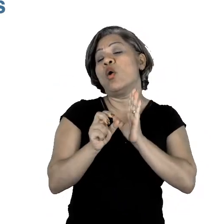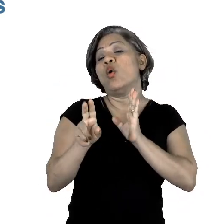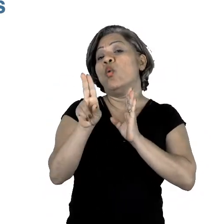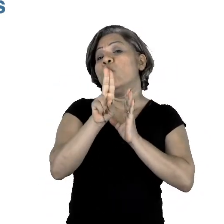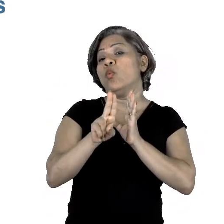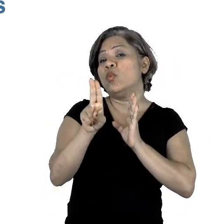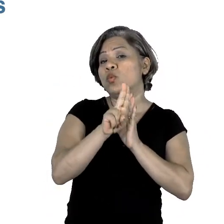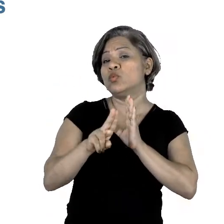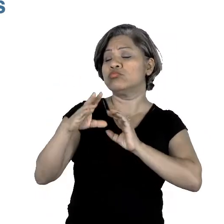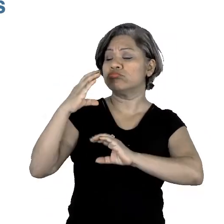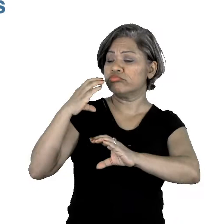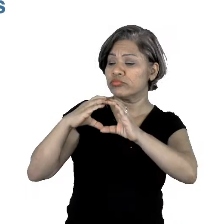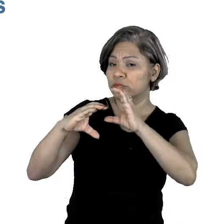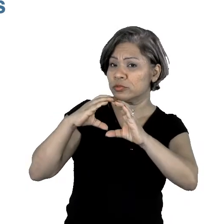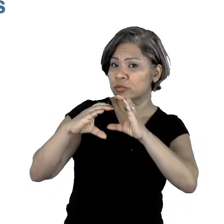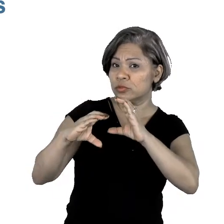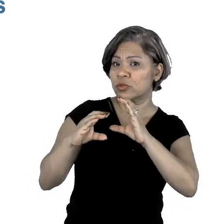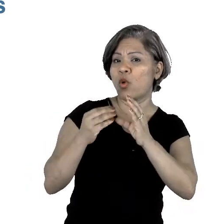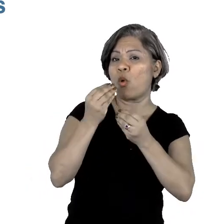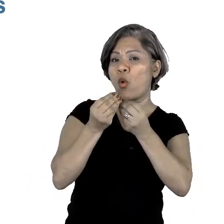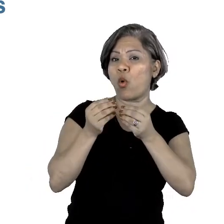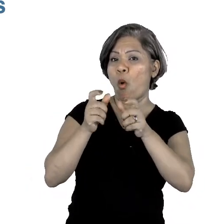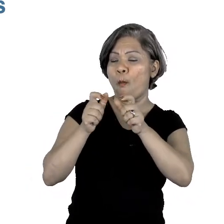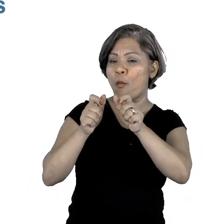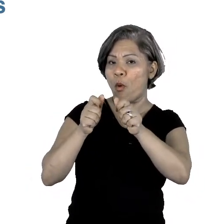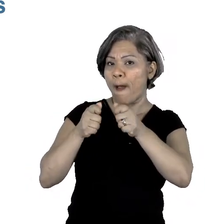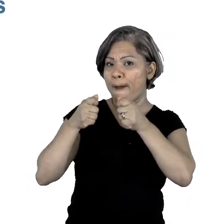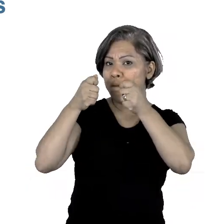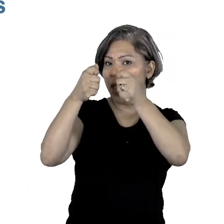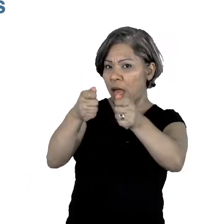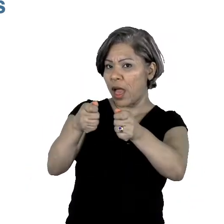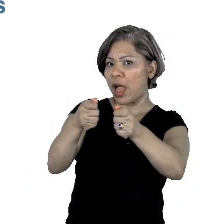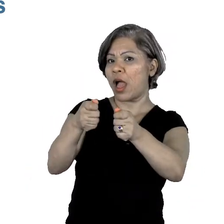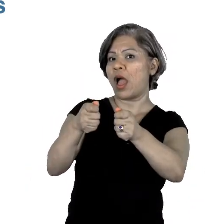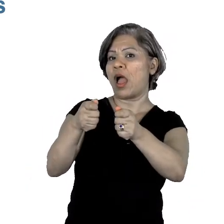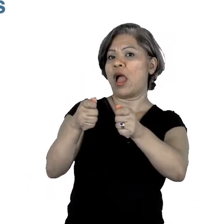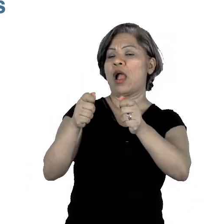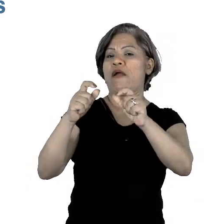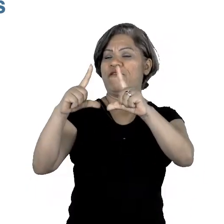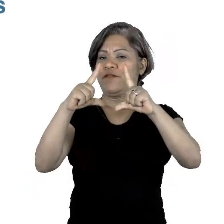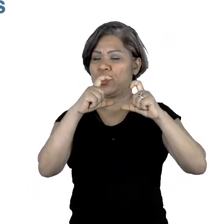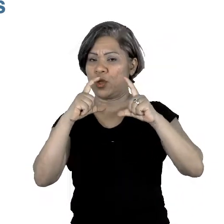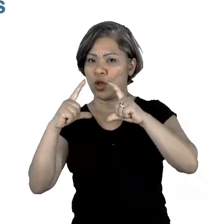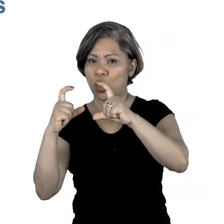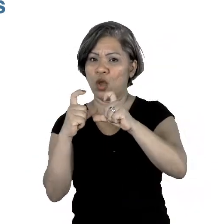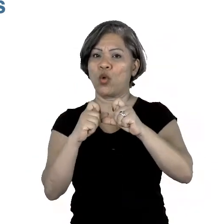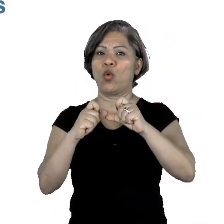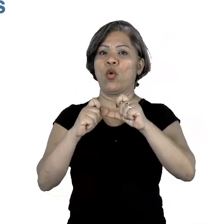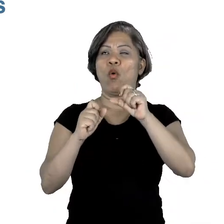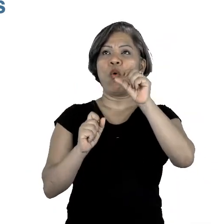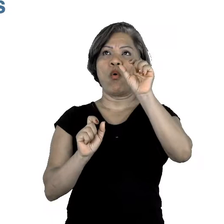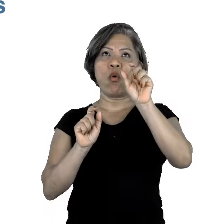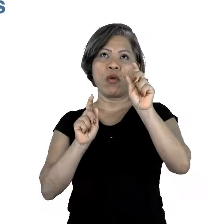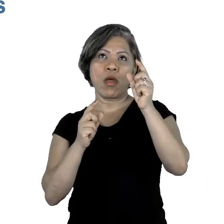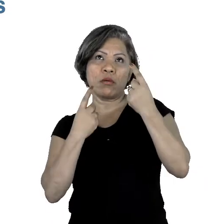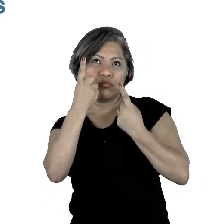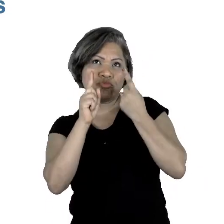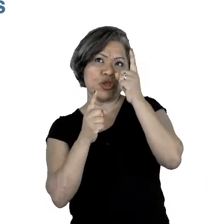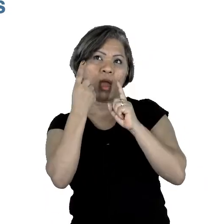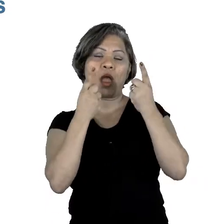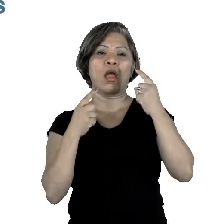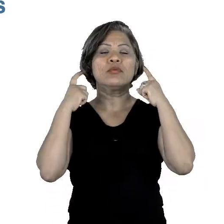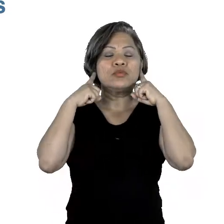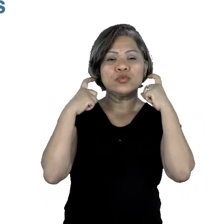comunicativos, como placas, figuras, gestos, cores, sons, ou seja,